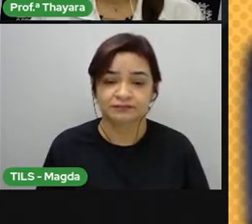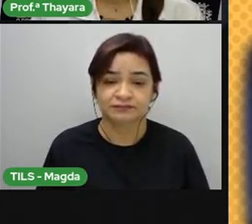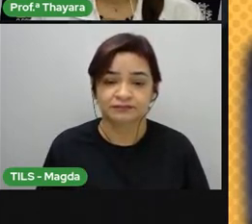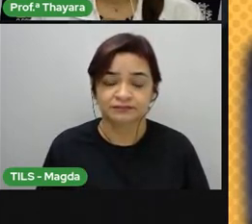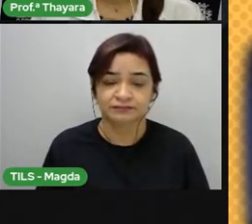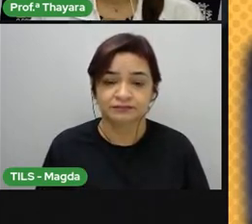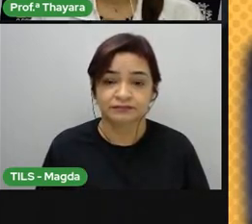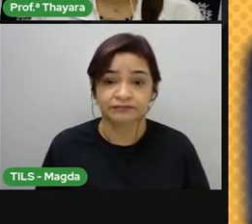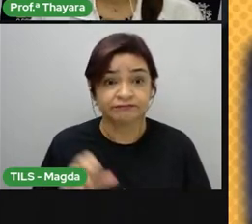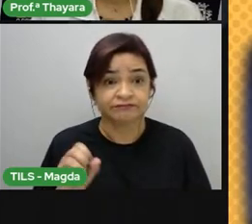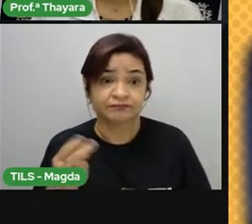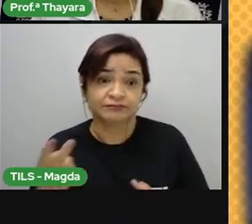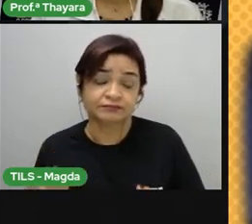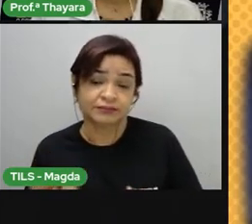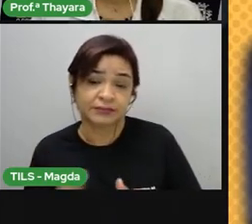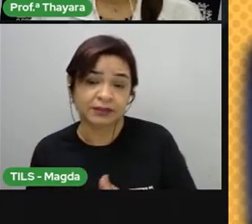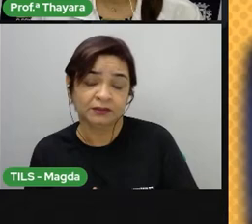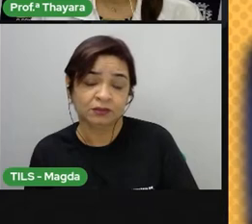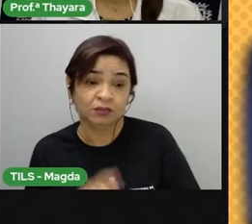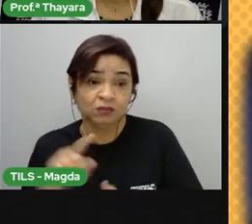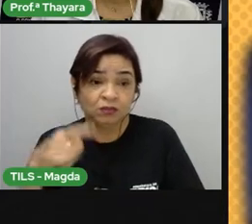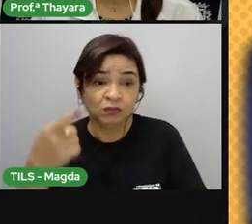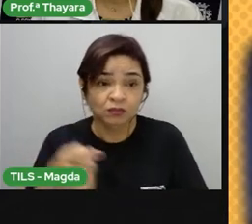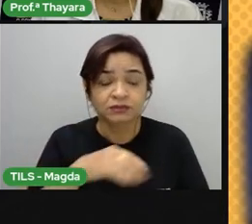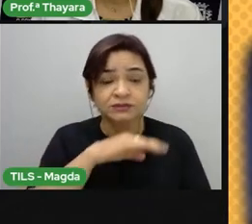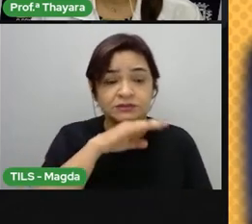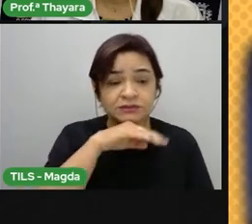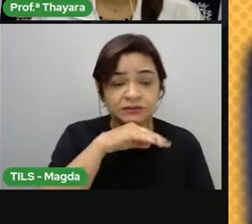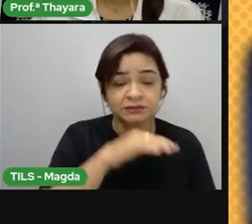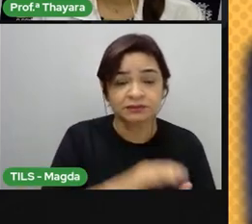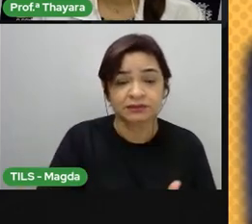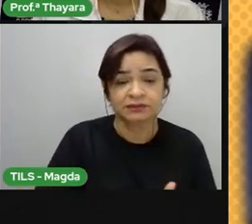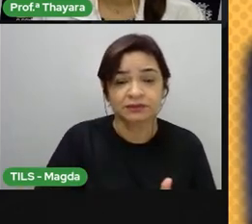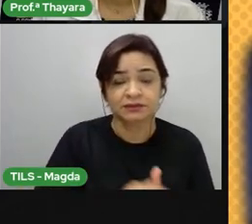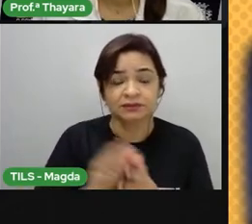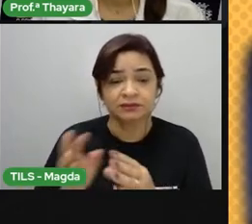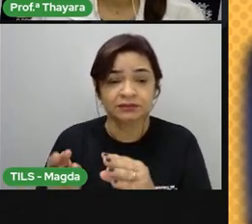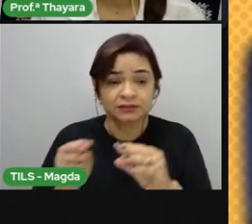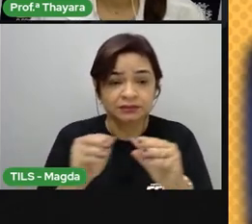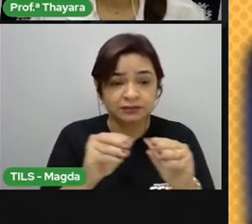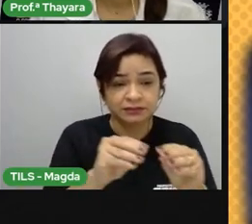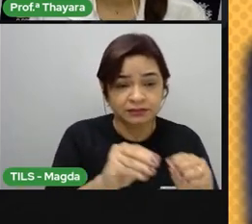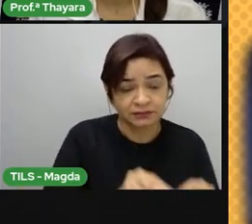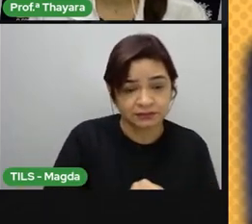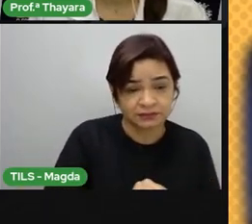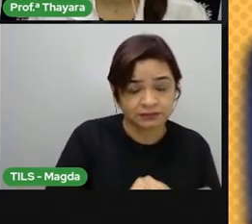Ou que carcaças de outros animais sejam levadas para dentro por predadores.